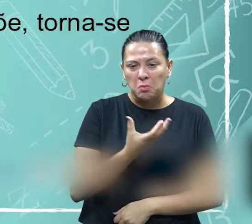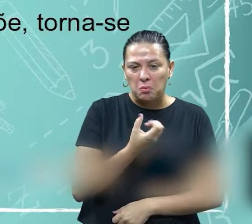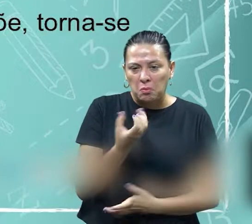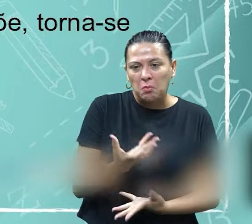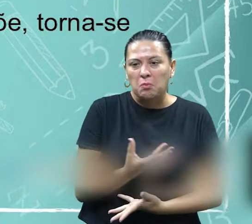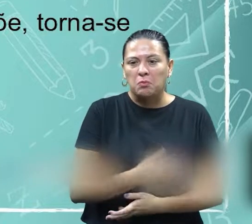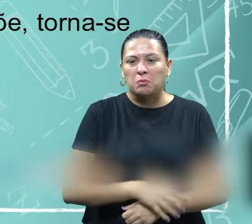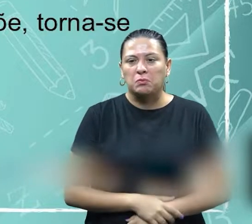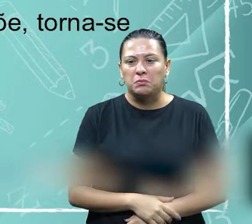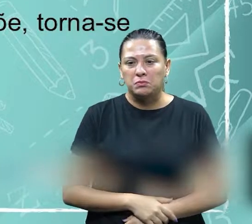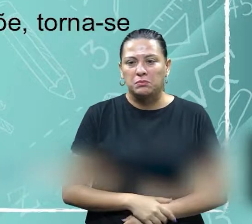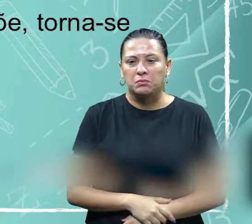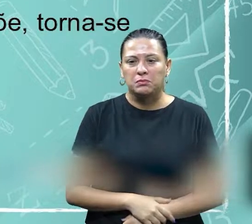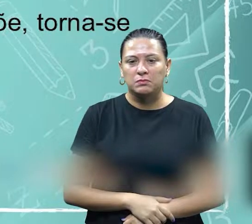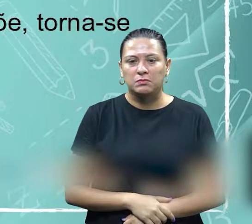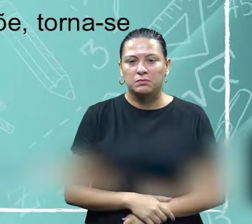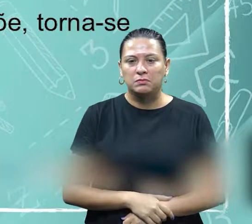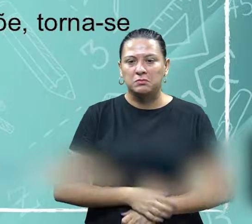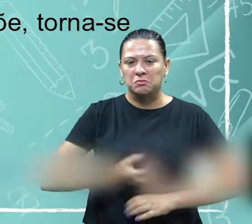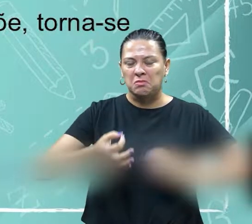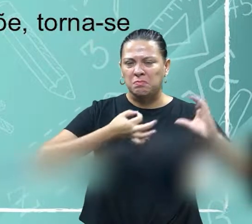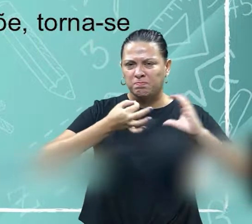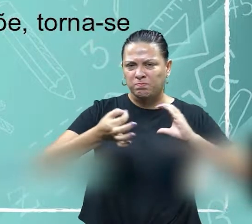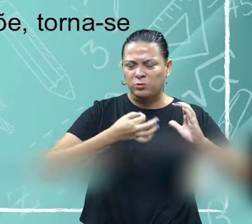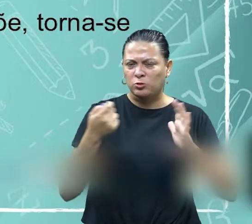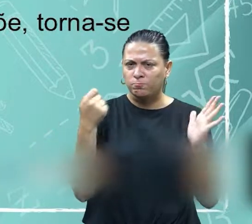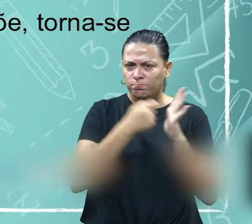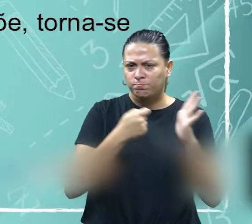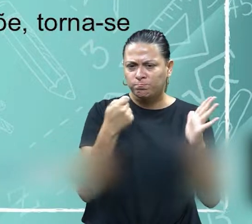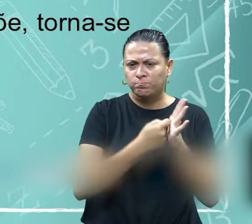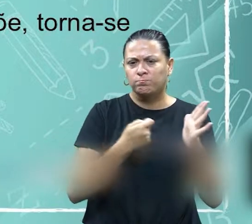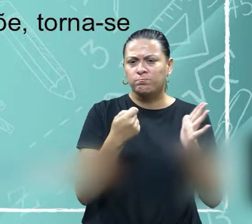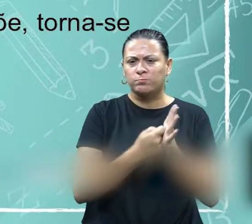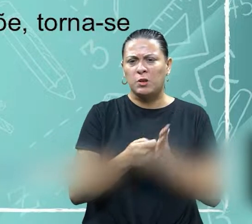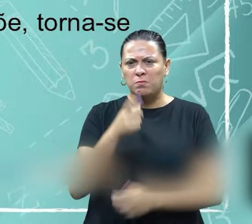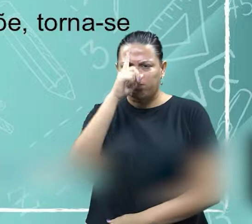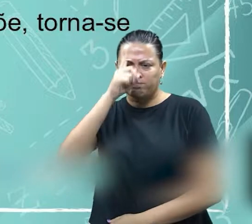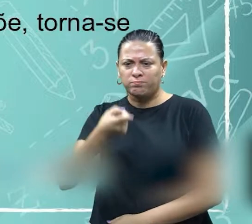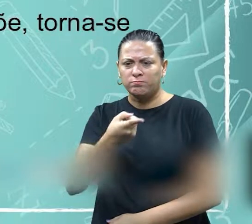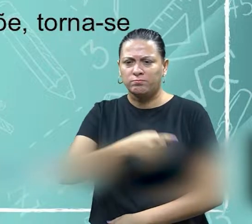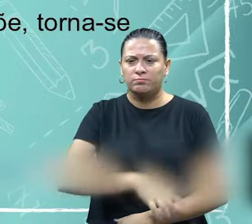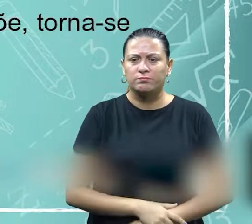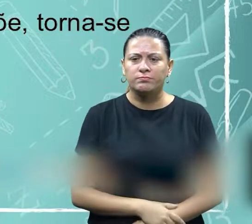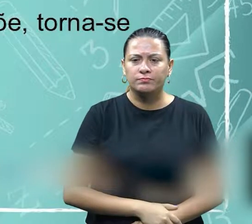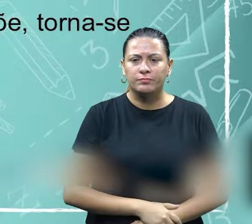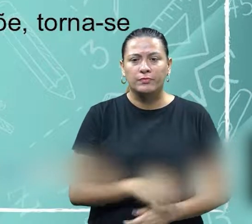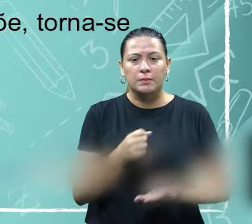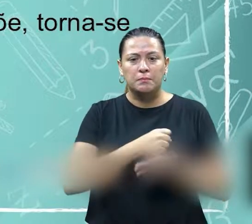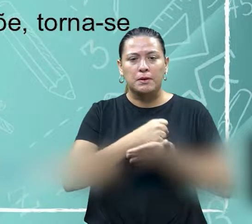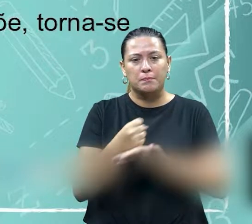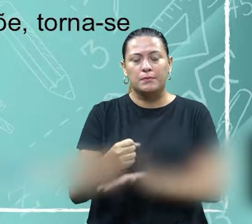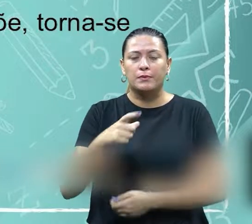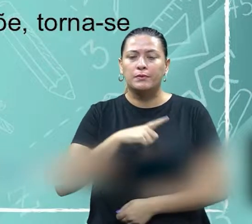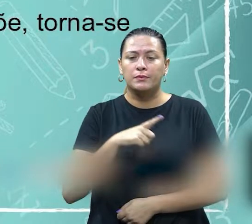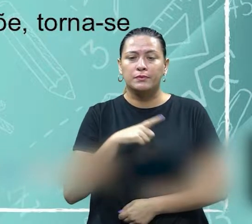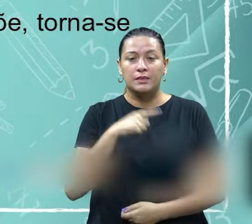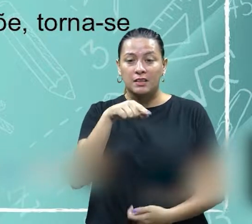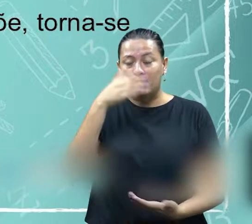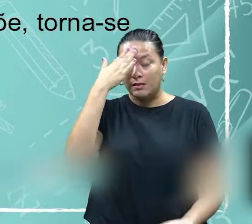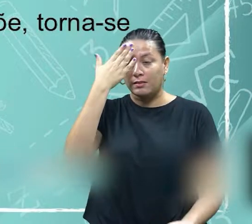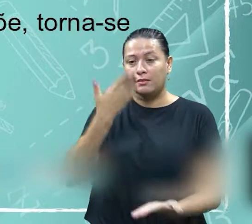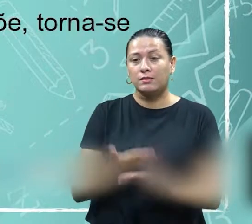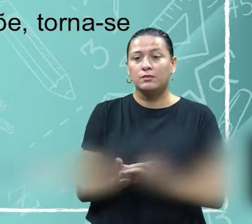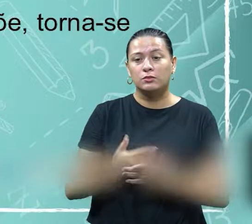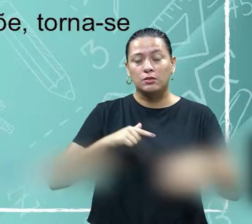crítico e autoritário. O controlador. Para obter apoio, ele confia na eficiência, no bom